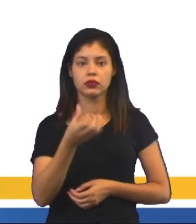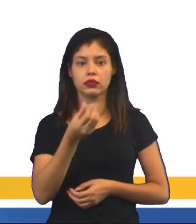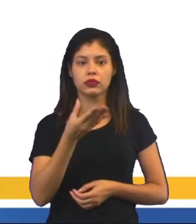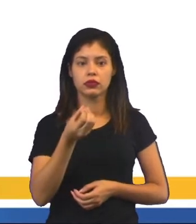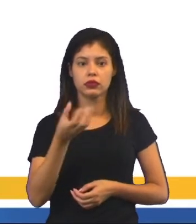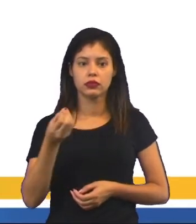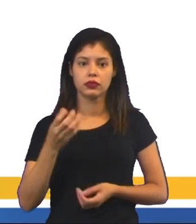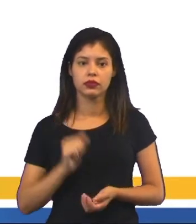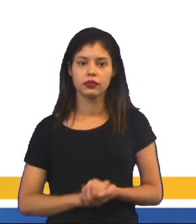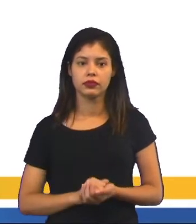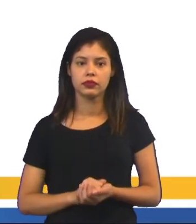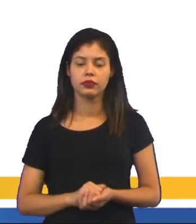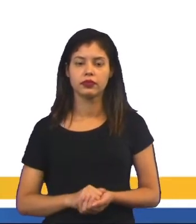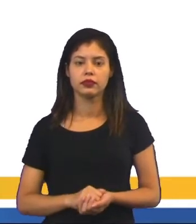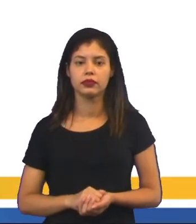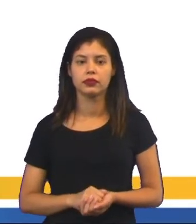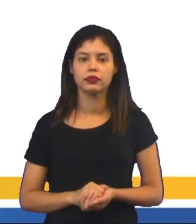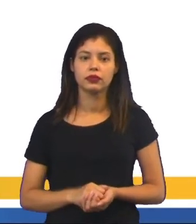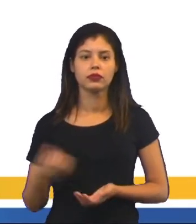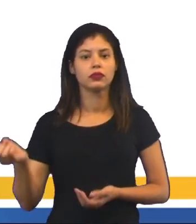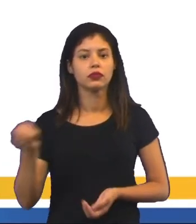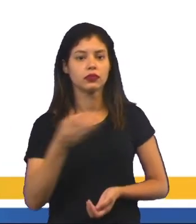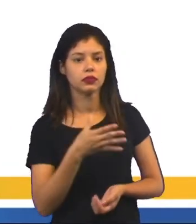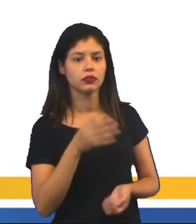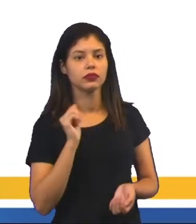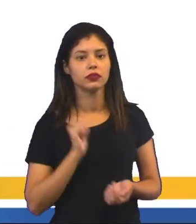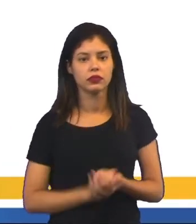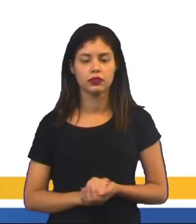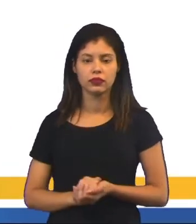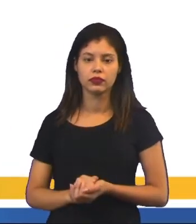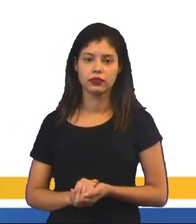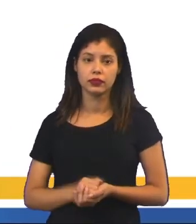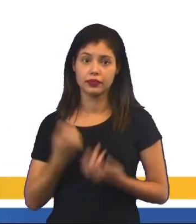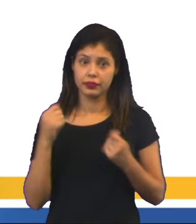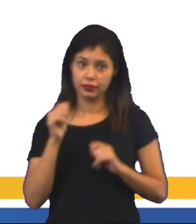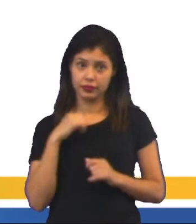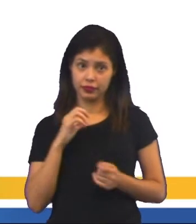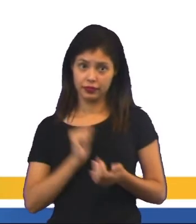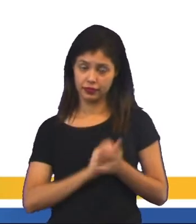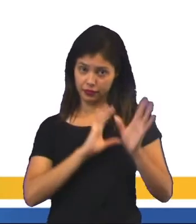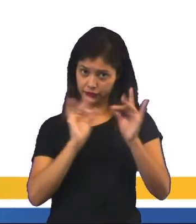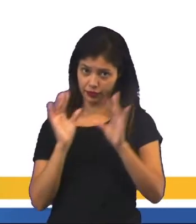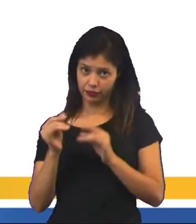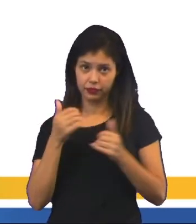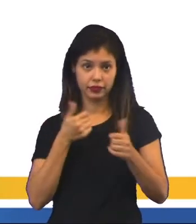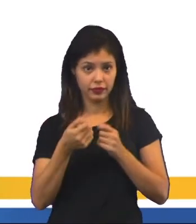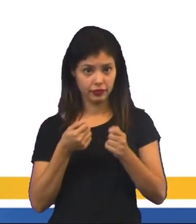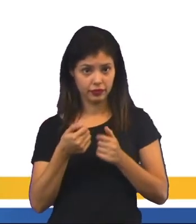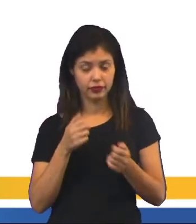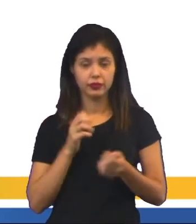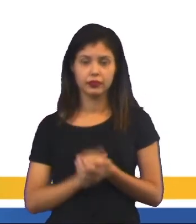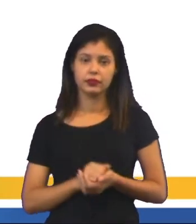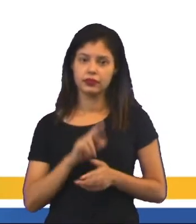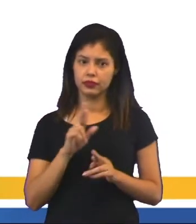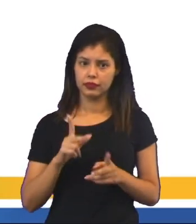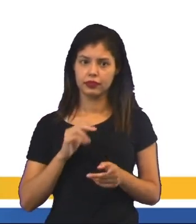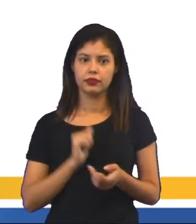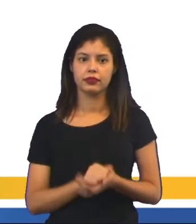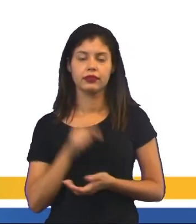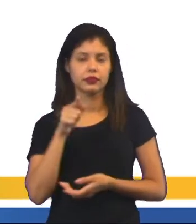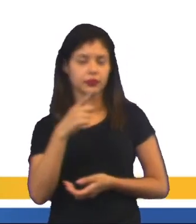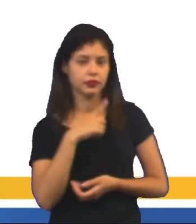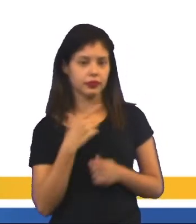2600. E aí você tinha que, para cada vez que você queria fazer um jogo diferente,